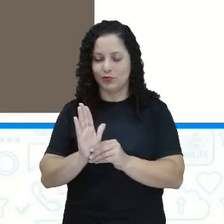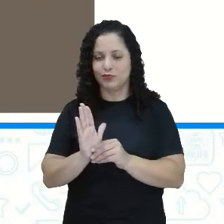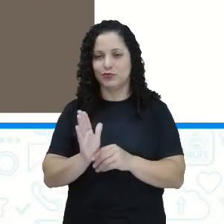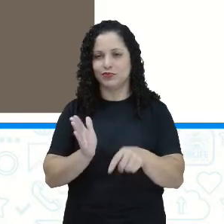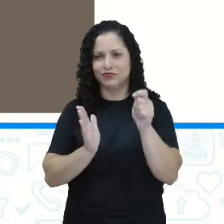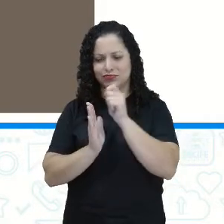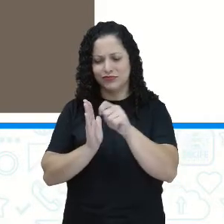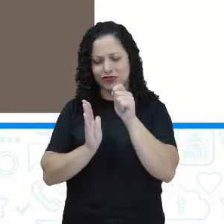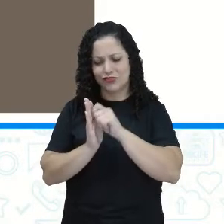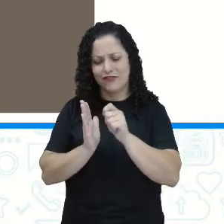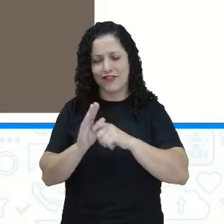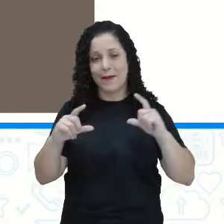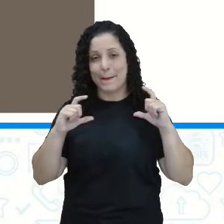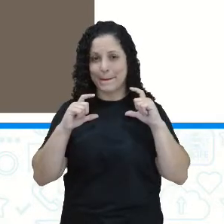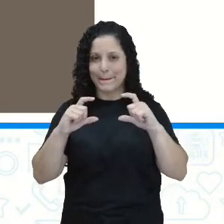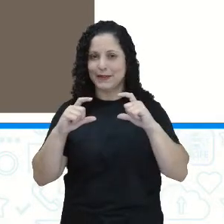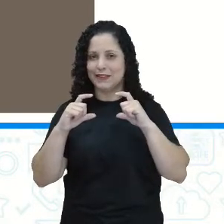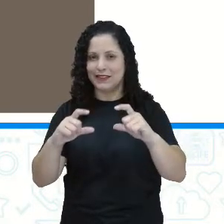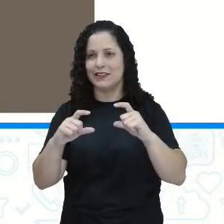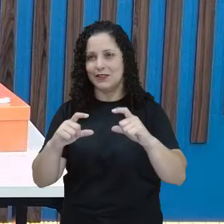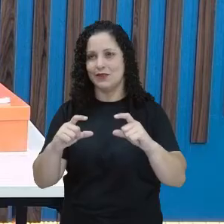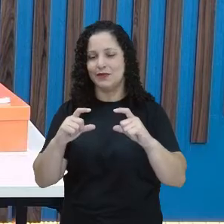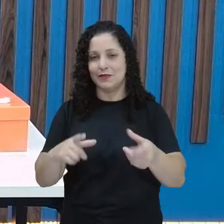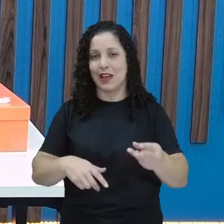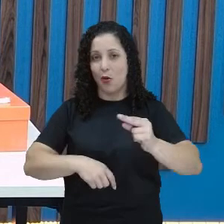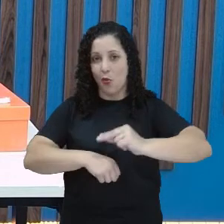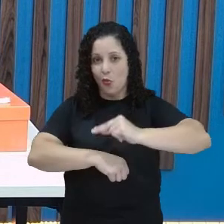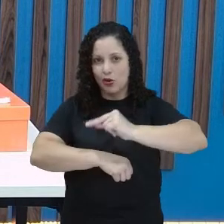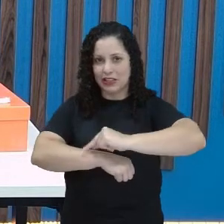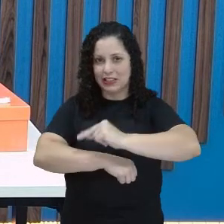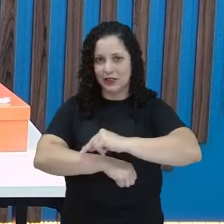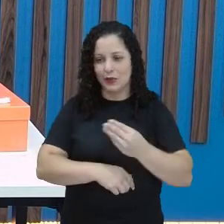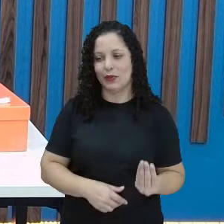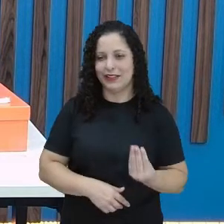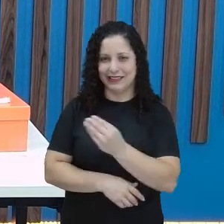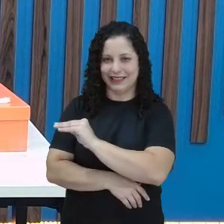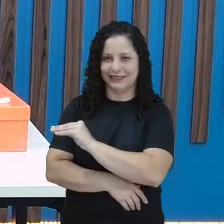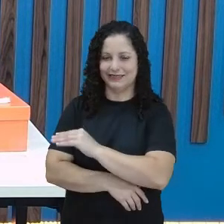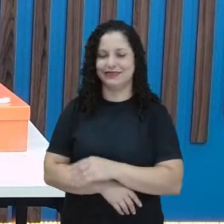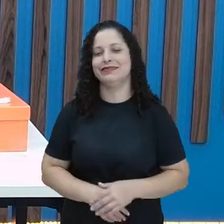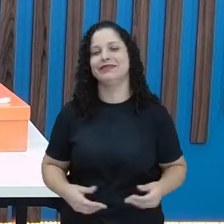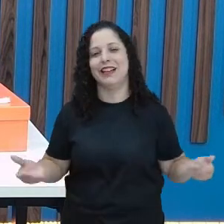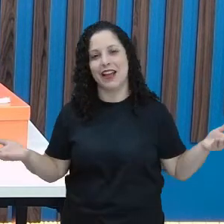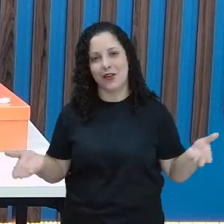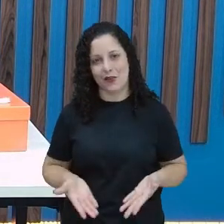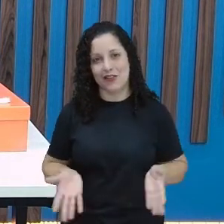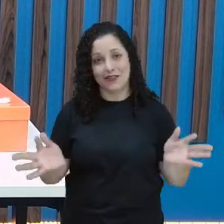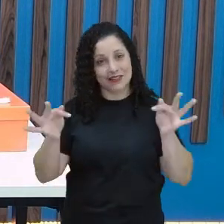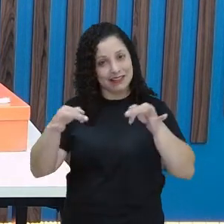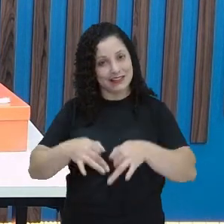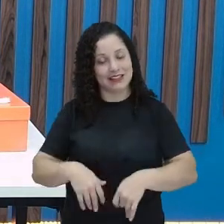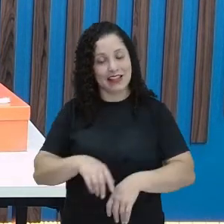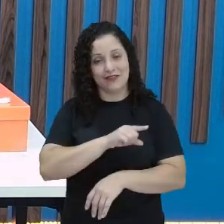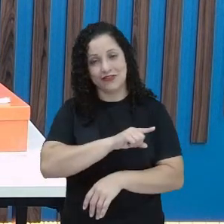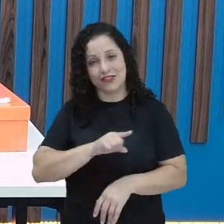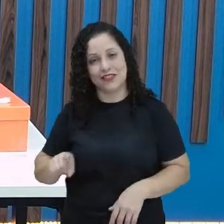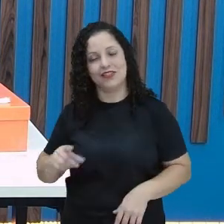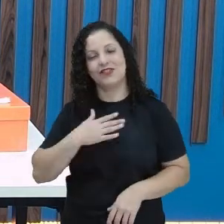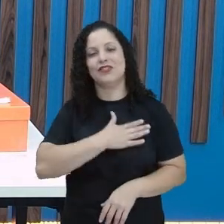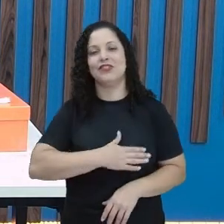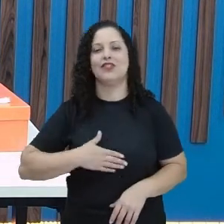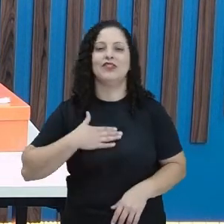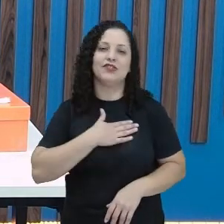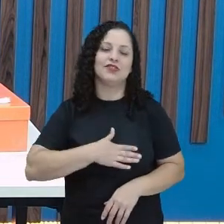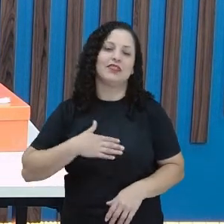escreva aí o bilhetinho ao senhor grilo, tá? Nós ficamos por aqui. Espero que vocês tenham